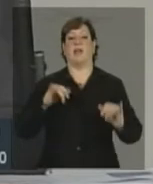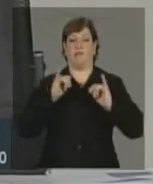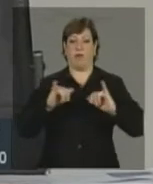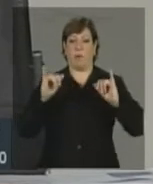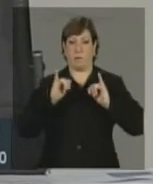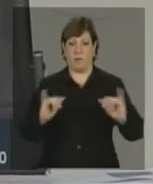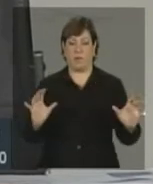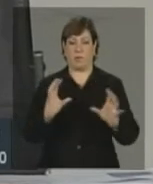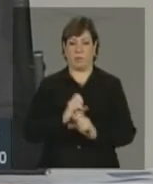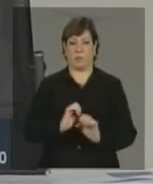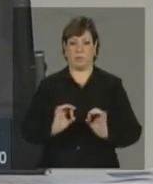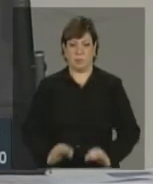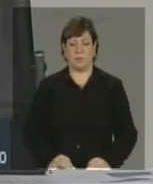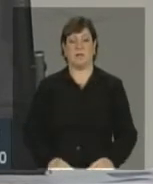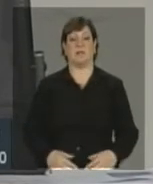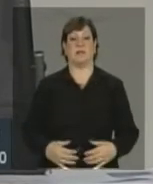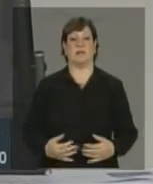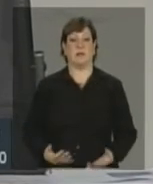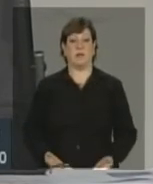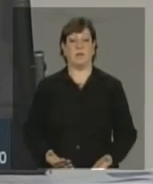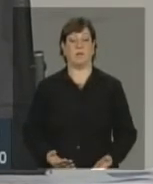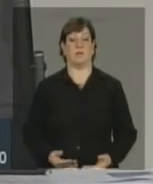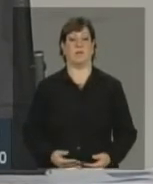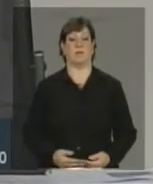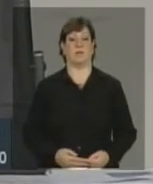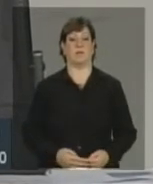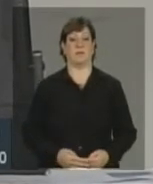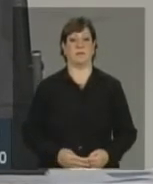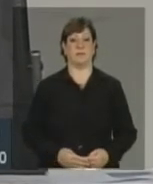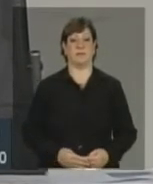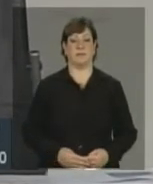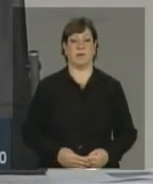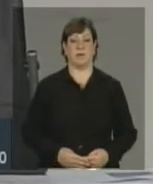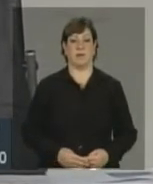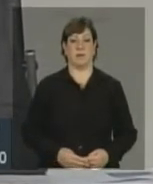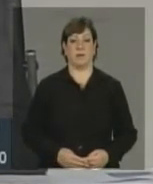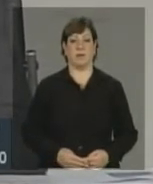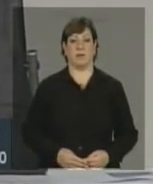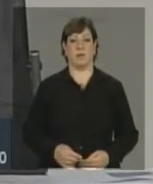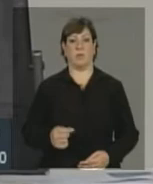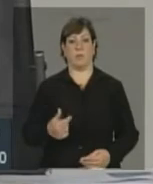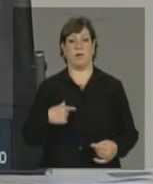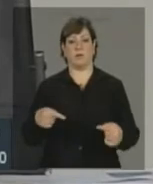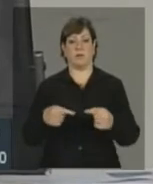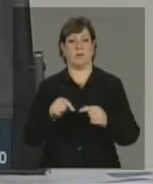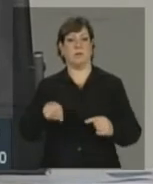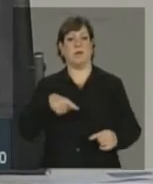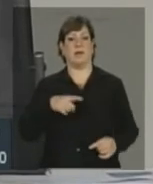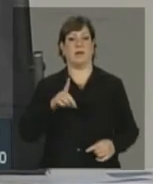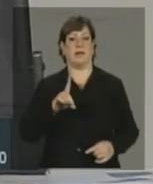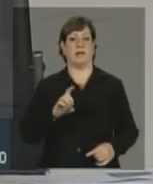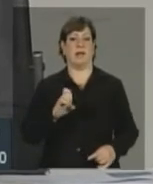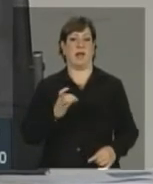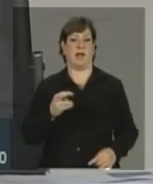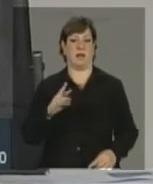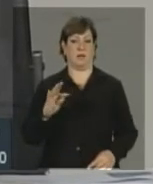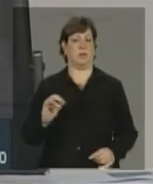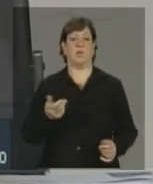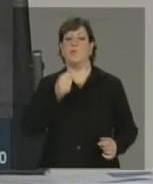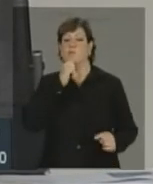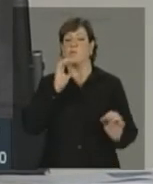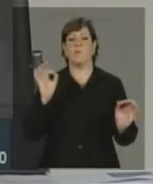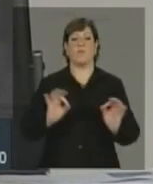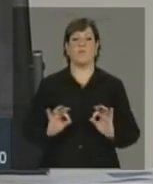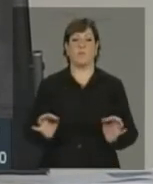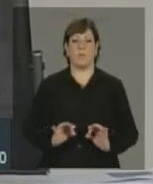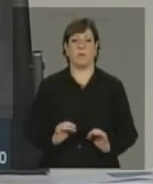consolidadas, está em linha quase que quase que na vírgula com o decreto. Então, não há nenhuma, nada do